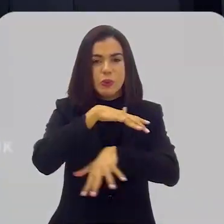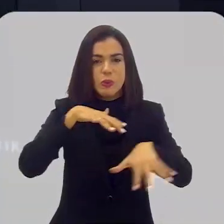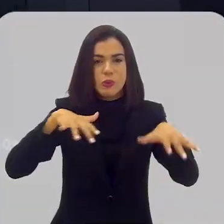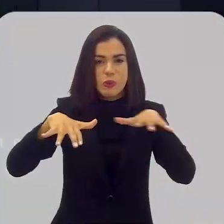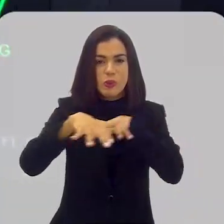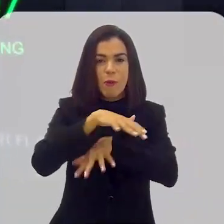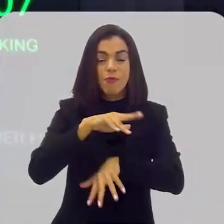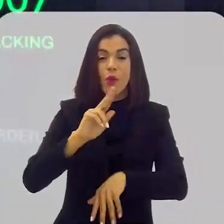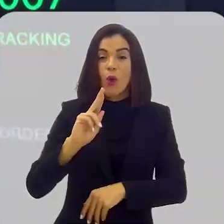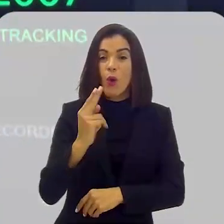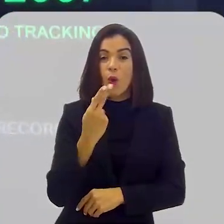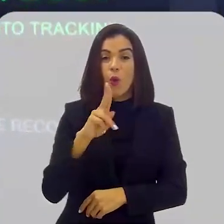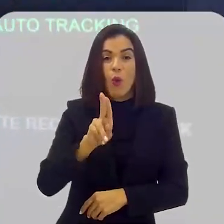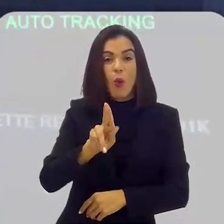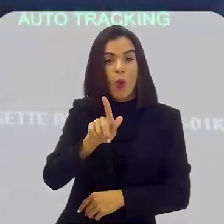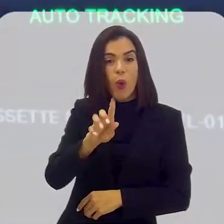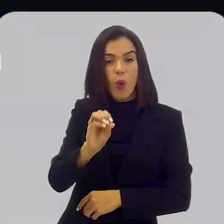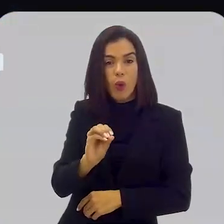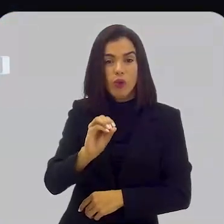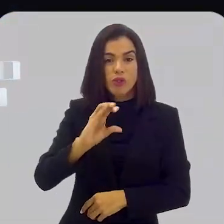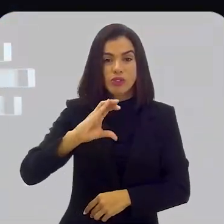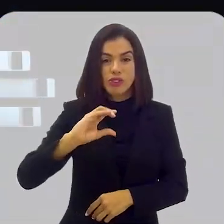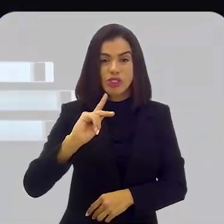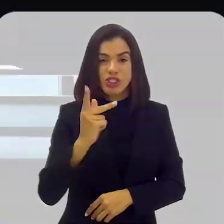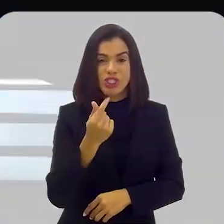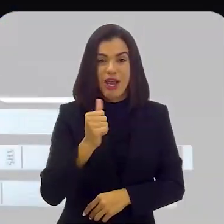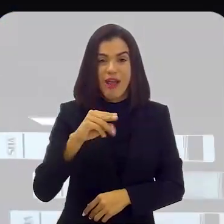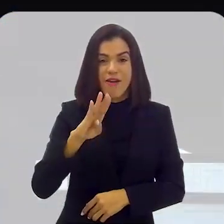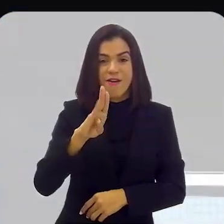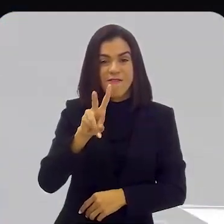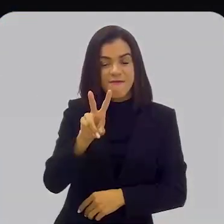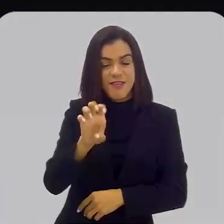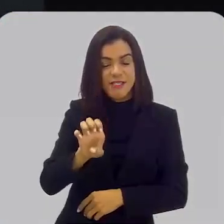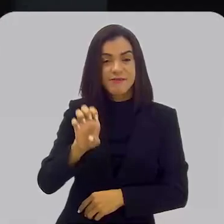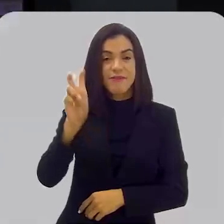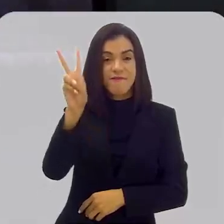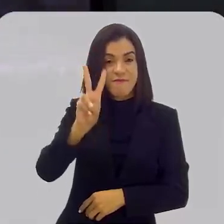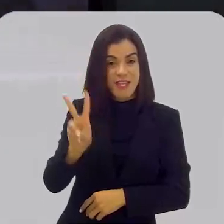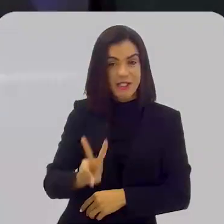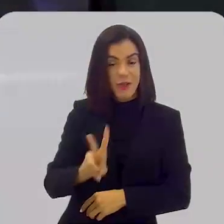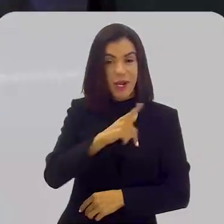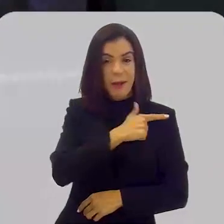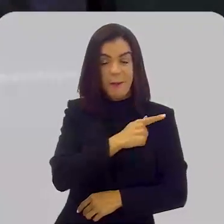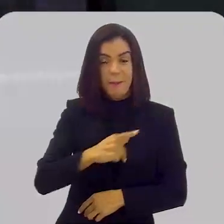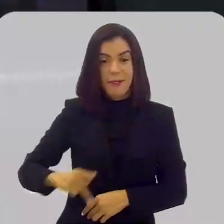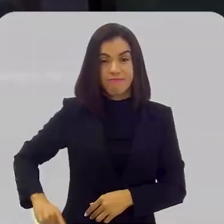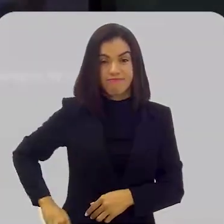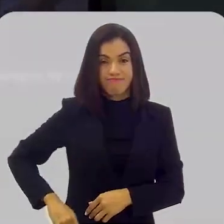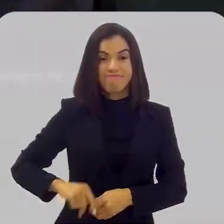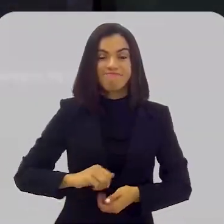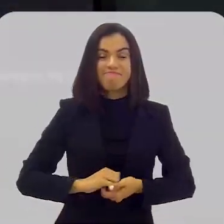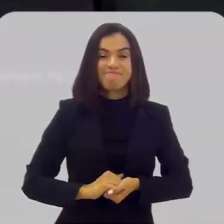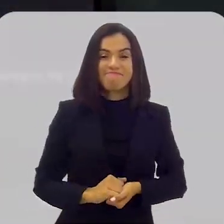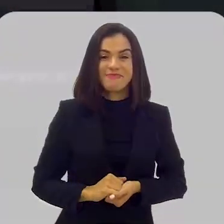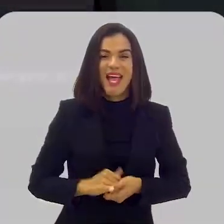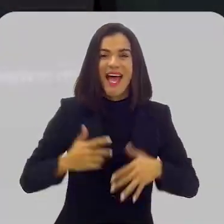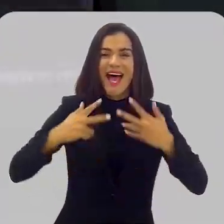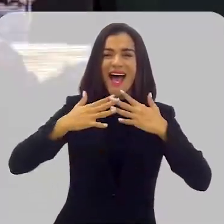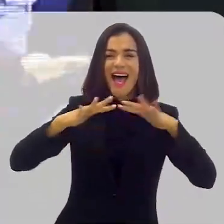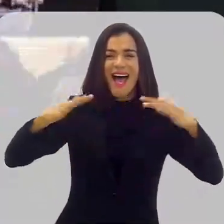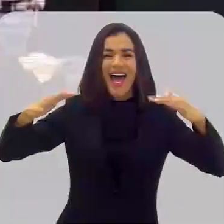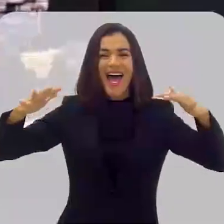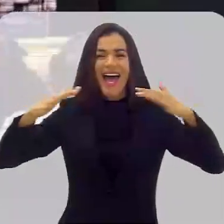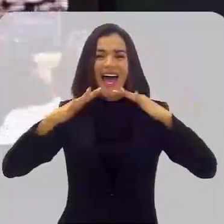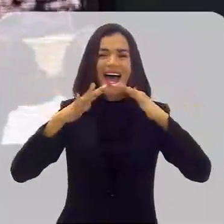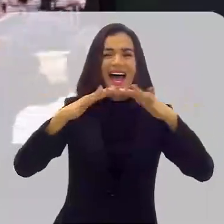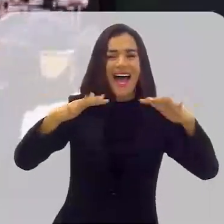O comandante Hugo Chávez, presidente da República Bolivariana da Venezuela, solicito a presença.